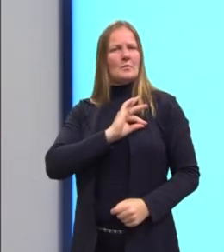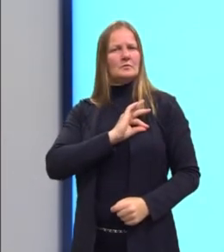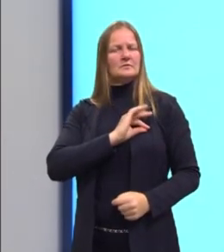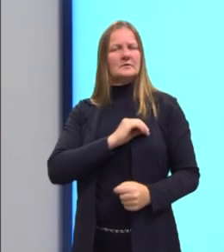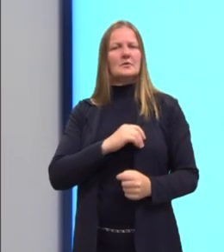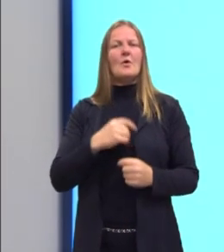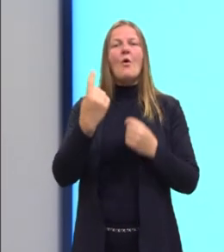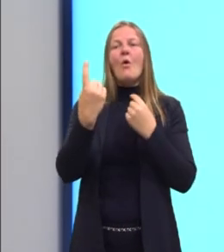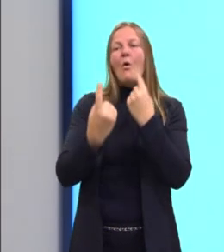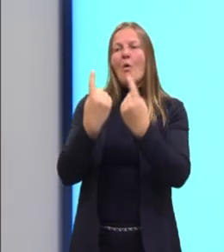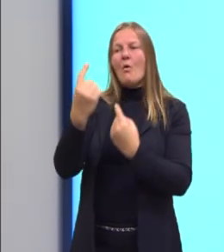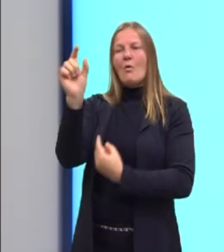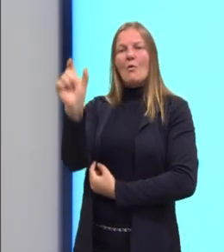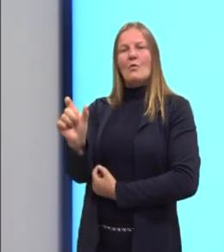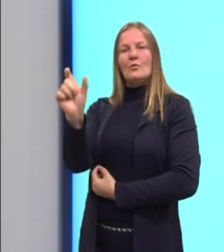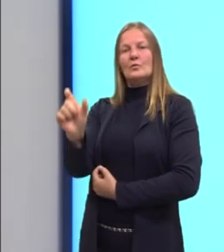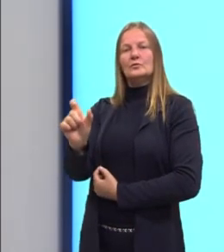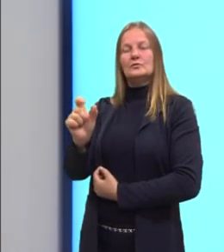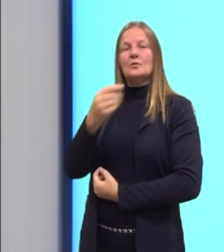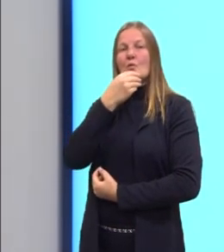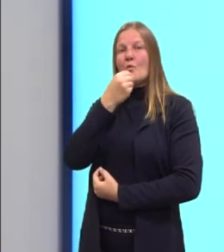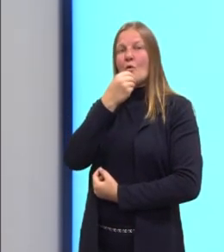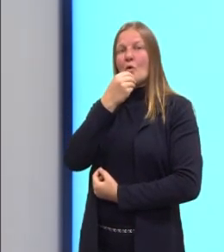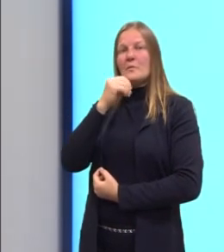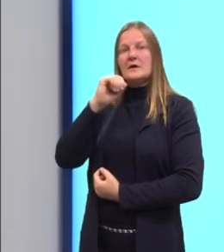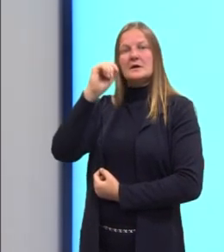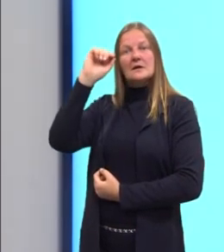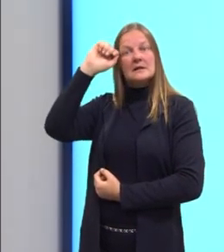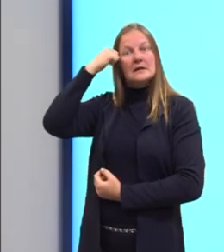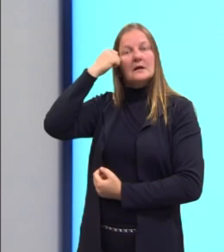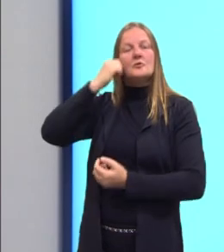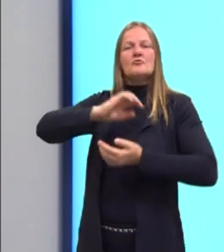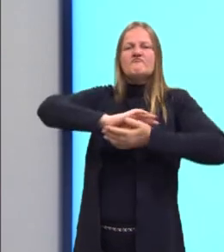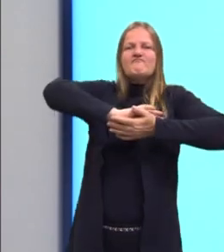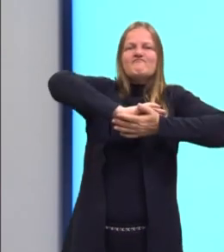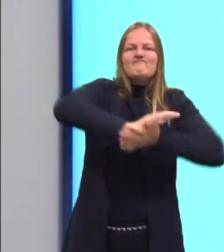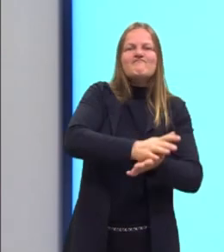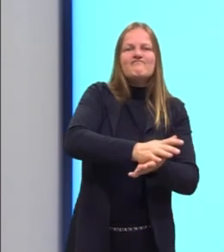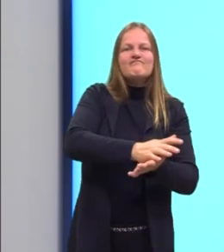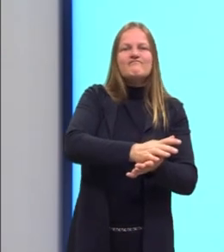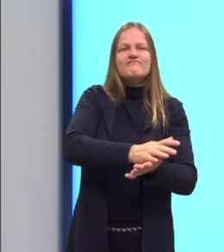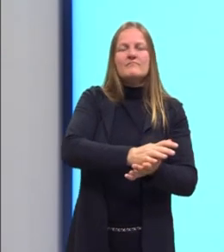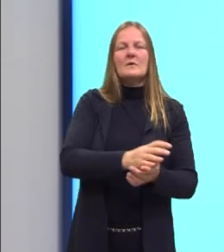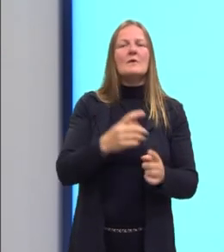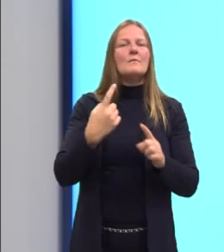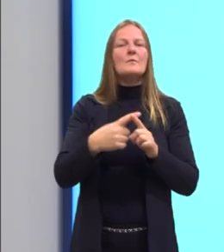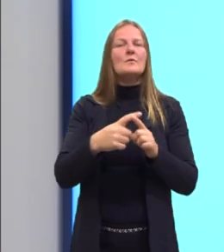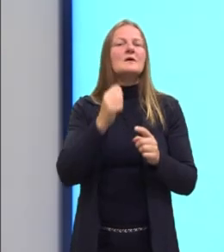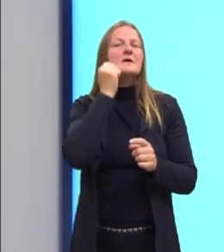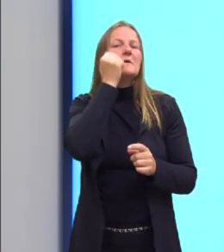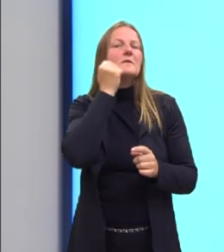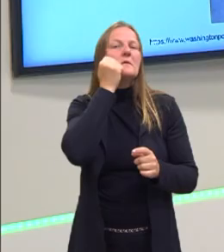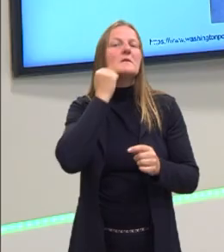outro morador negro foi assassinado. Mas foi assassinado por quem?